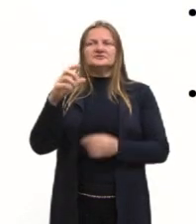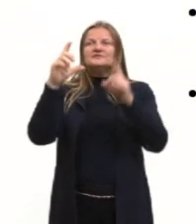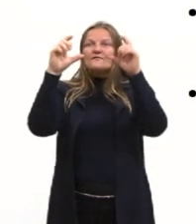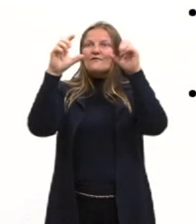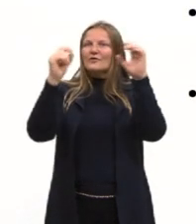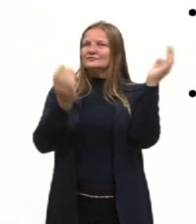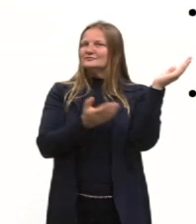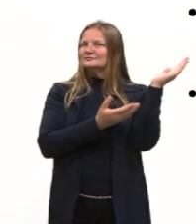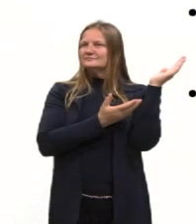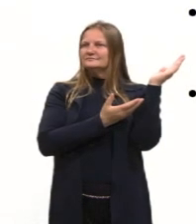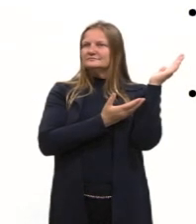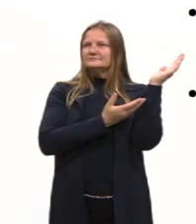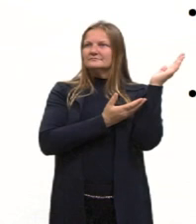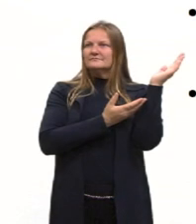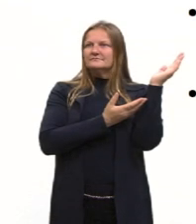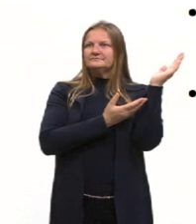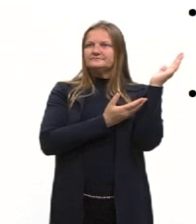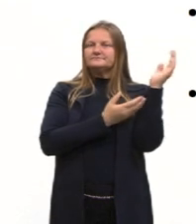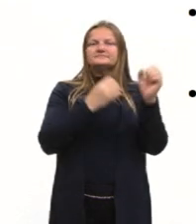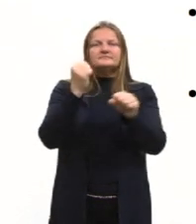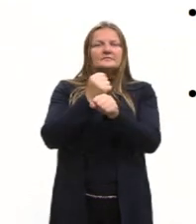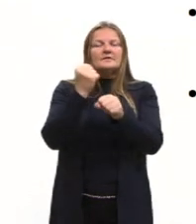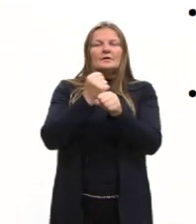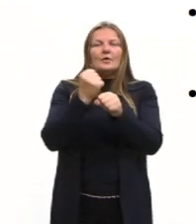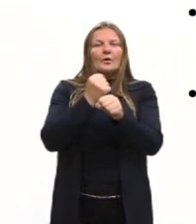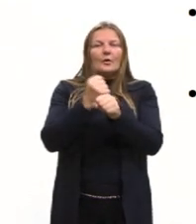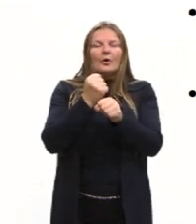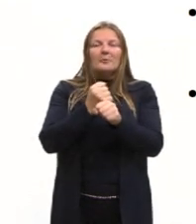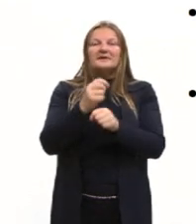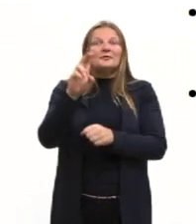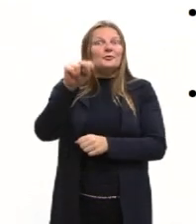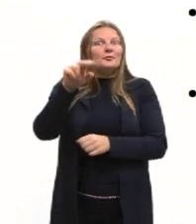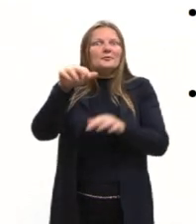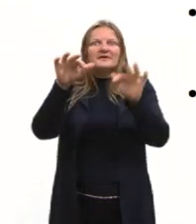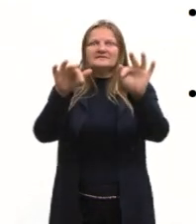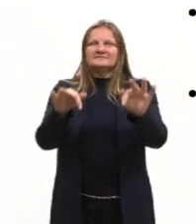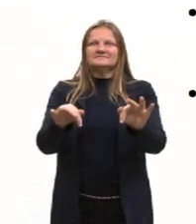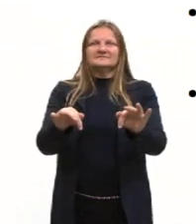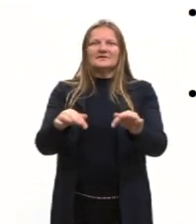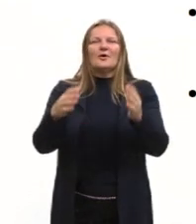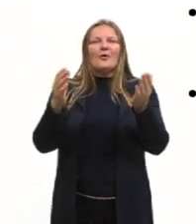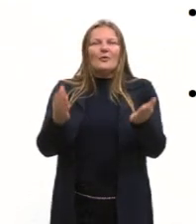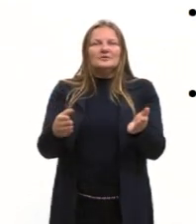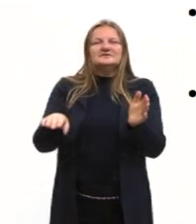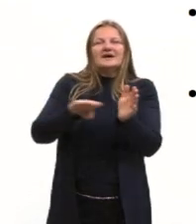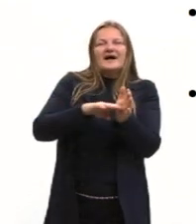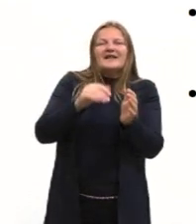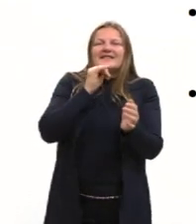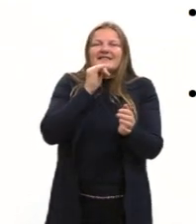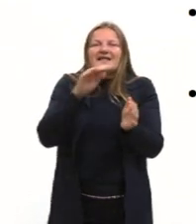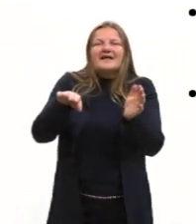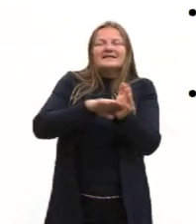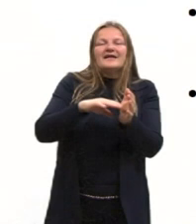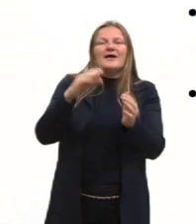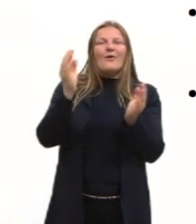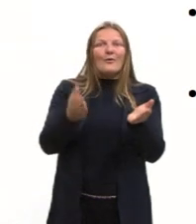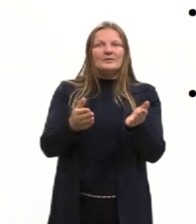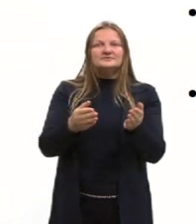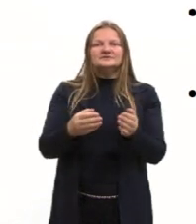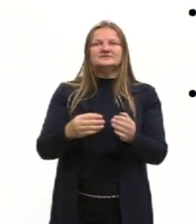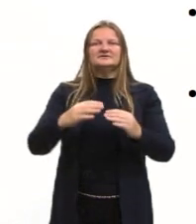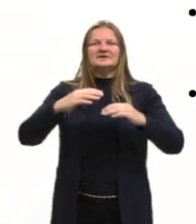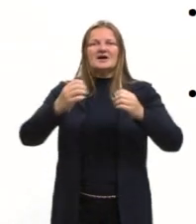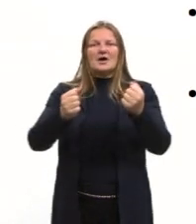Transamazônica, porque essa obra não foi terminada, e ainda hoje tem muitos caminhões que